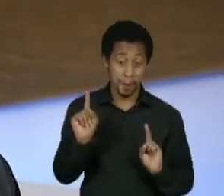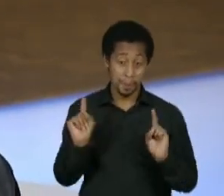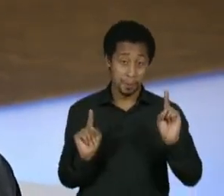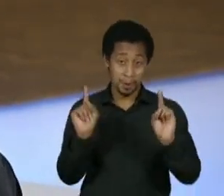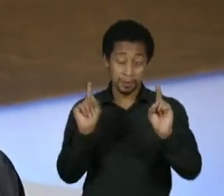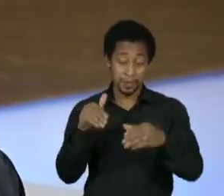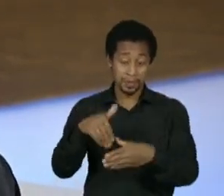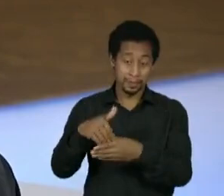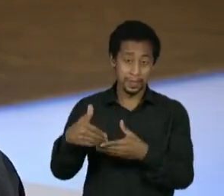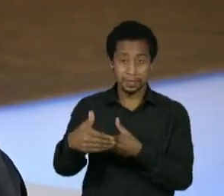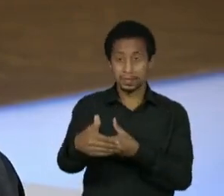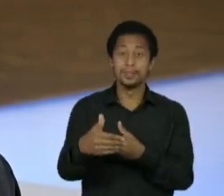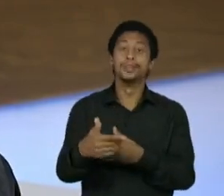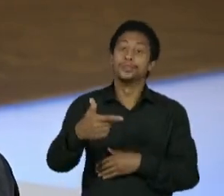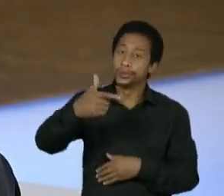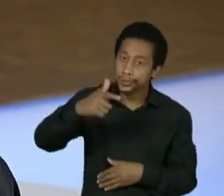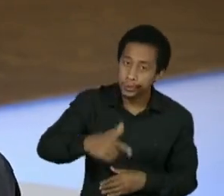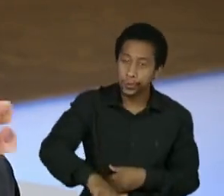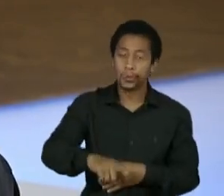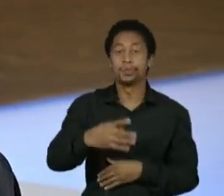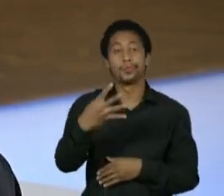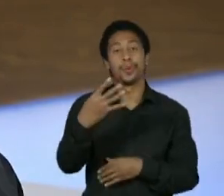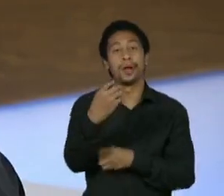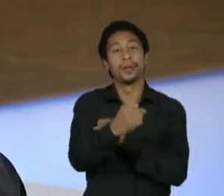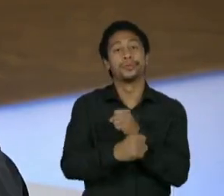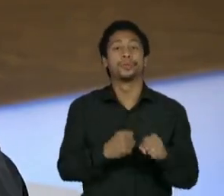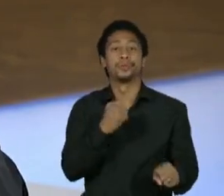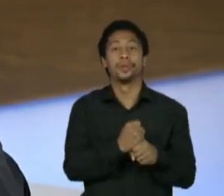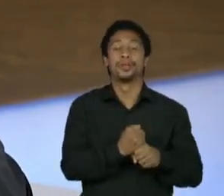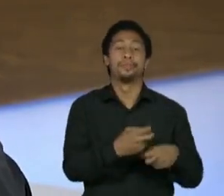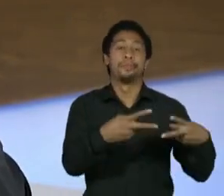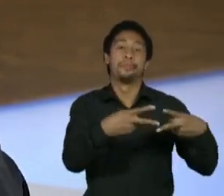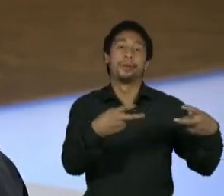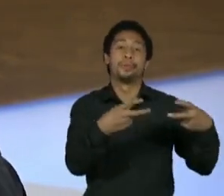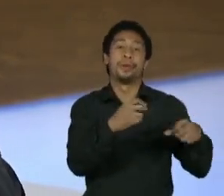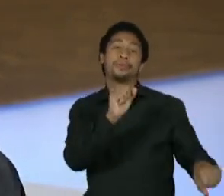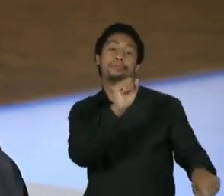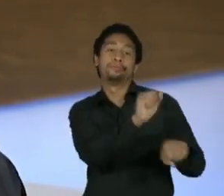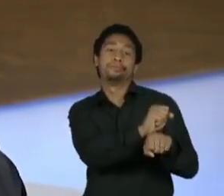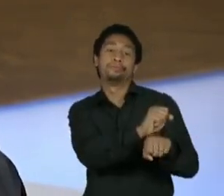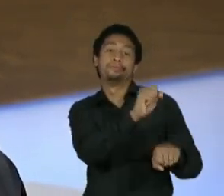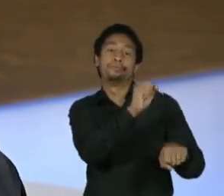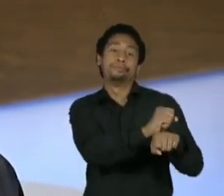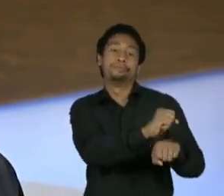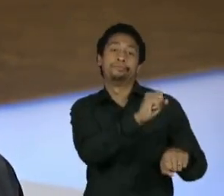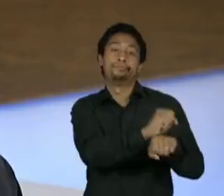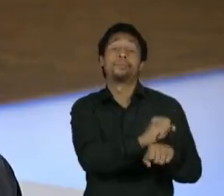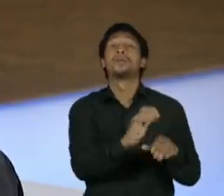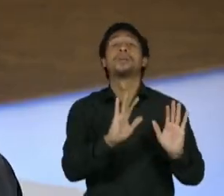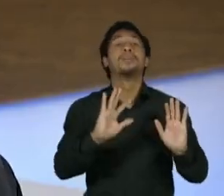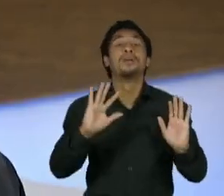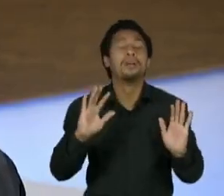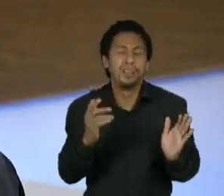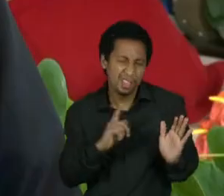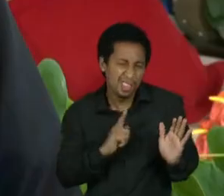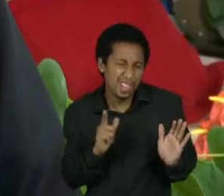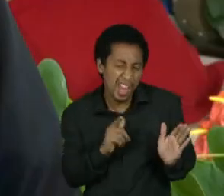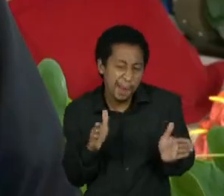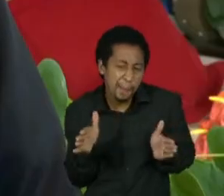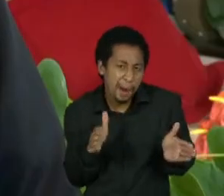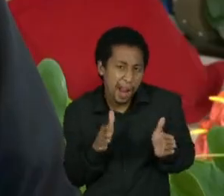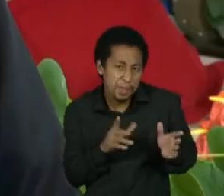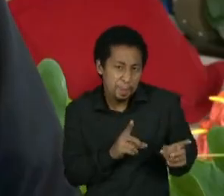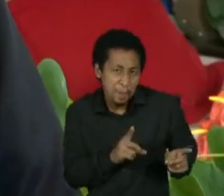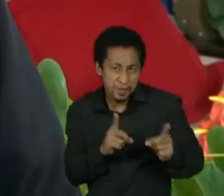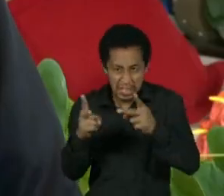supor, quatro anos mais, ela fica ainda mais tempo empacada. Tem um prazo para vender a Petrobras? Eu estou perguntando isso porque